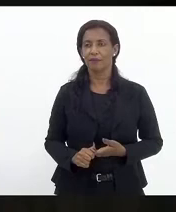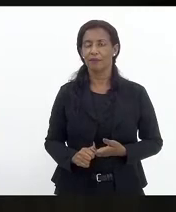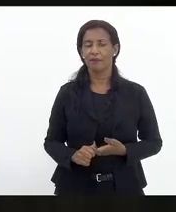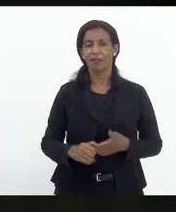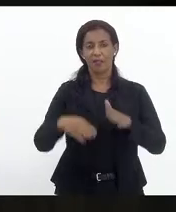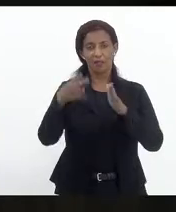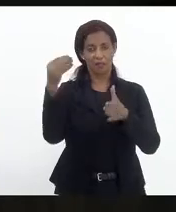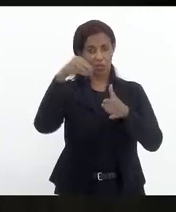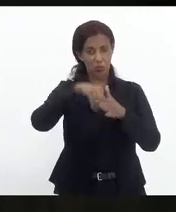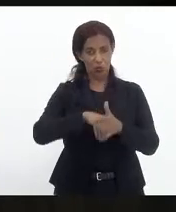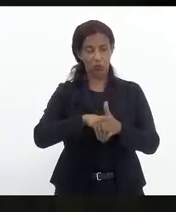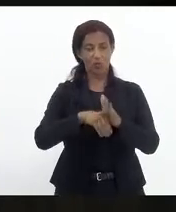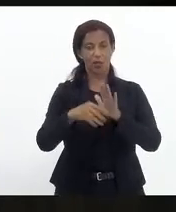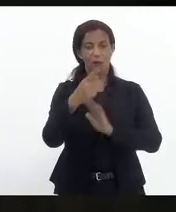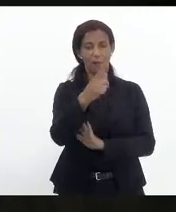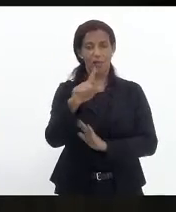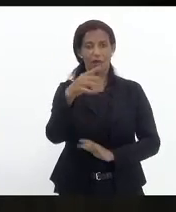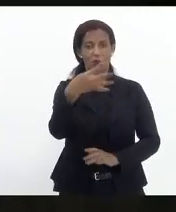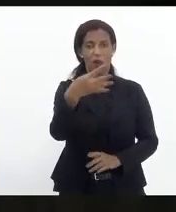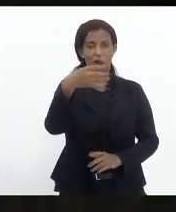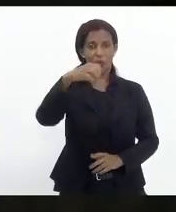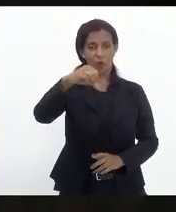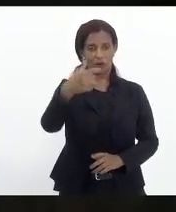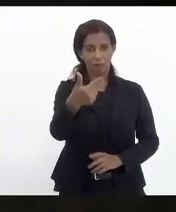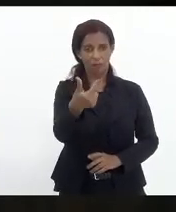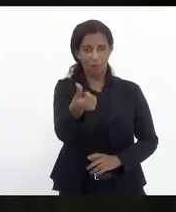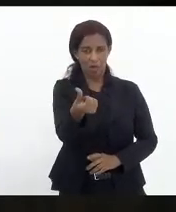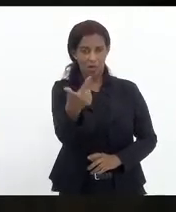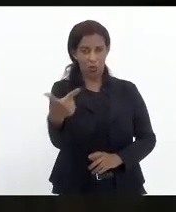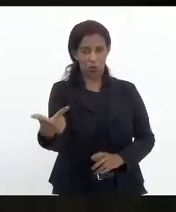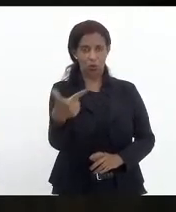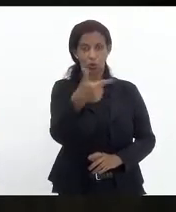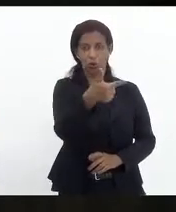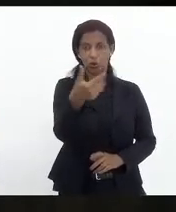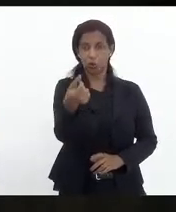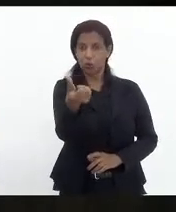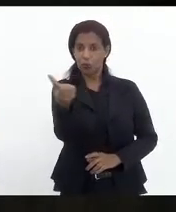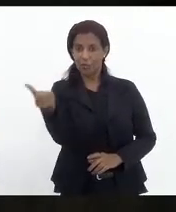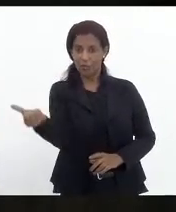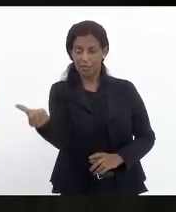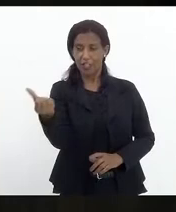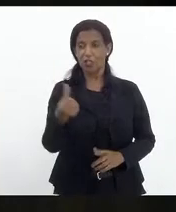requer a inclusão na ordem do dito projeto de lei 4962 de 2006